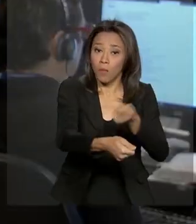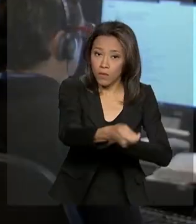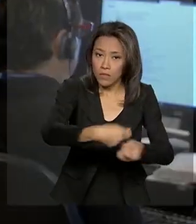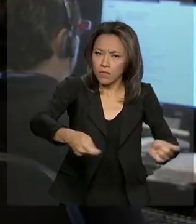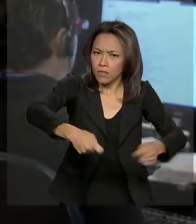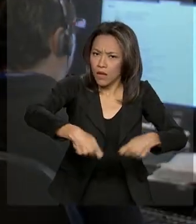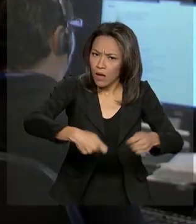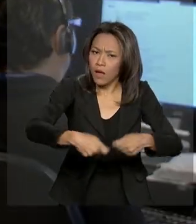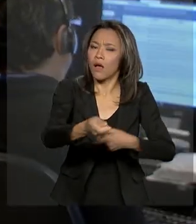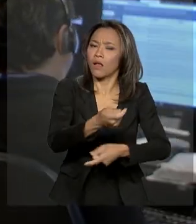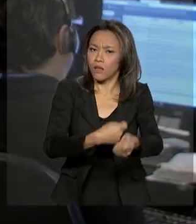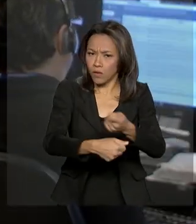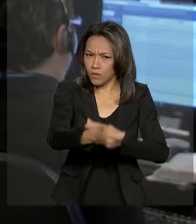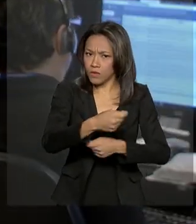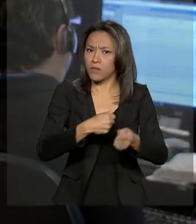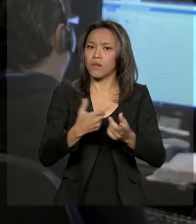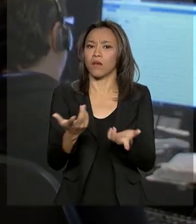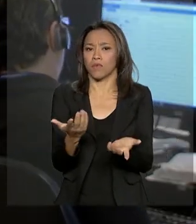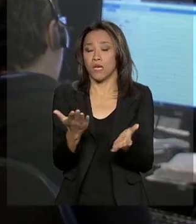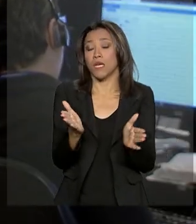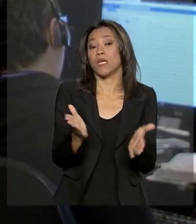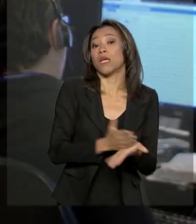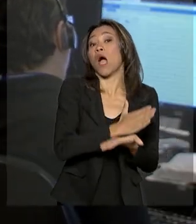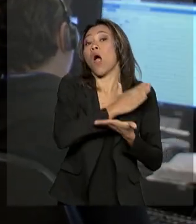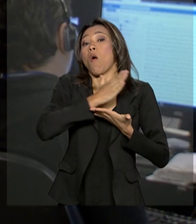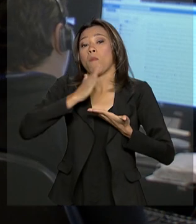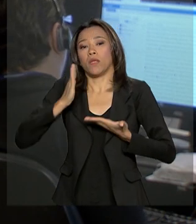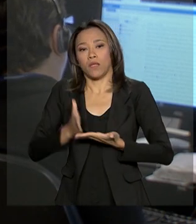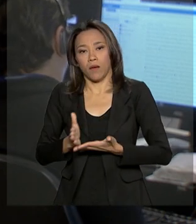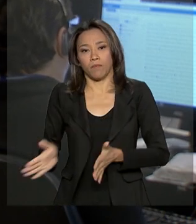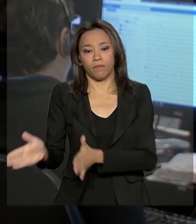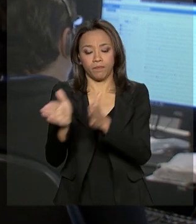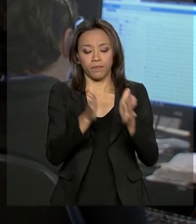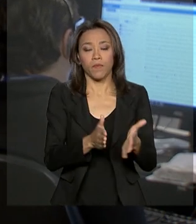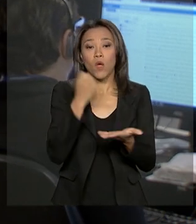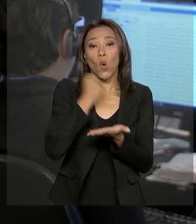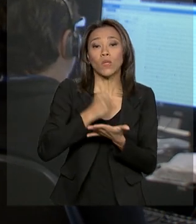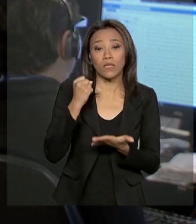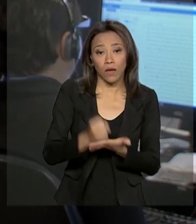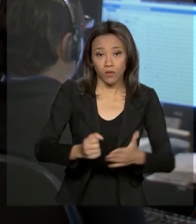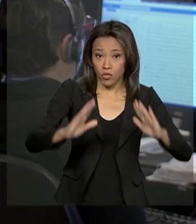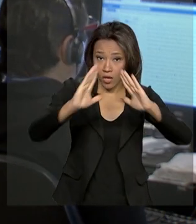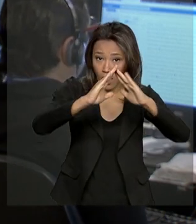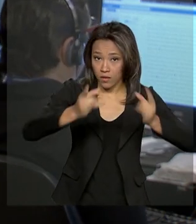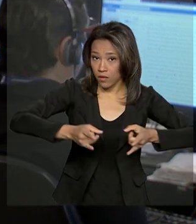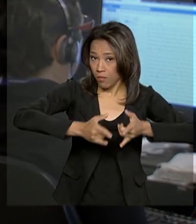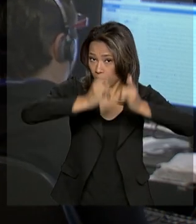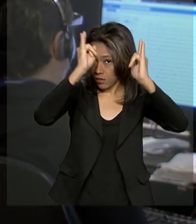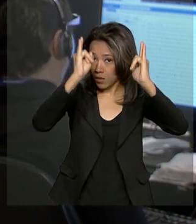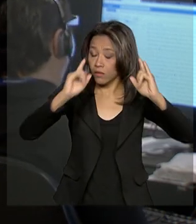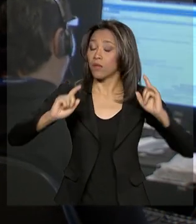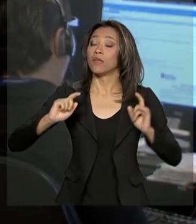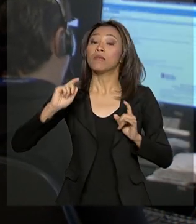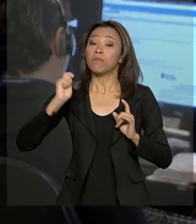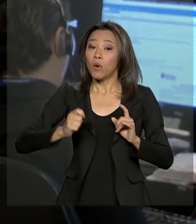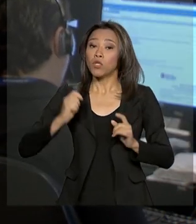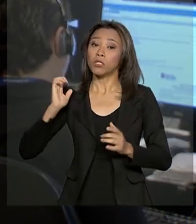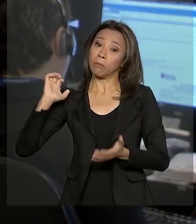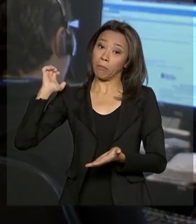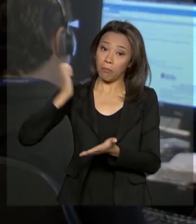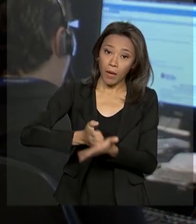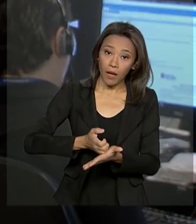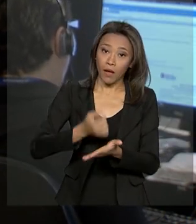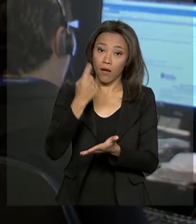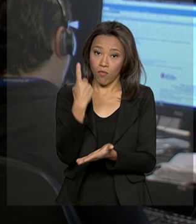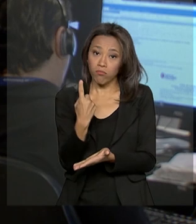com possibilidade de aumento do prazo. Para os contratos habitacionais, os clientes podem pagar uma entrada e